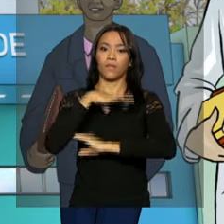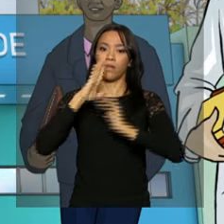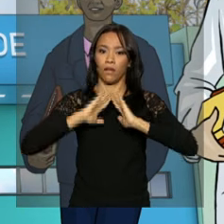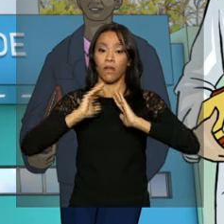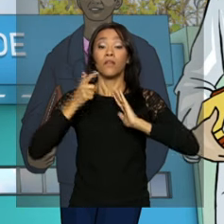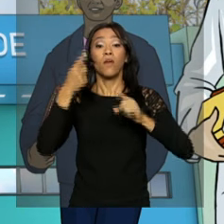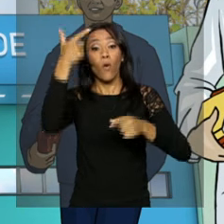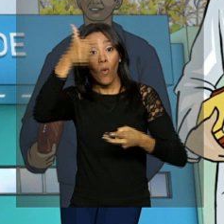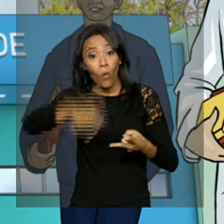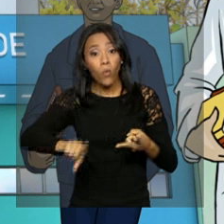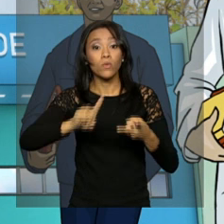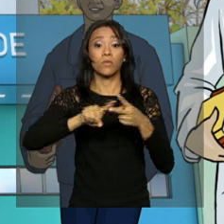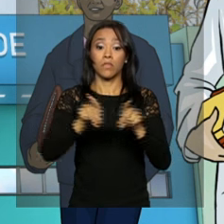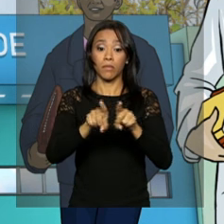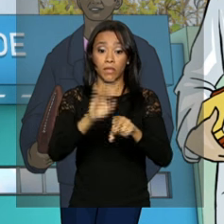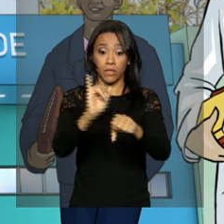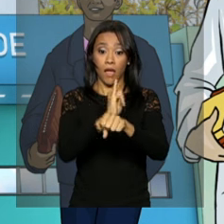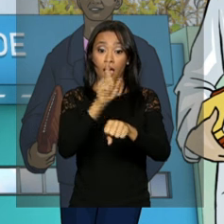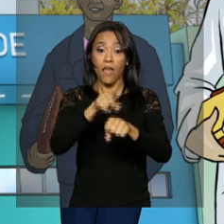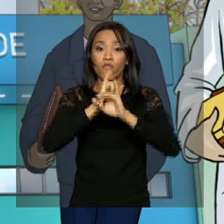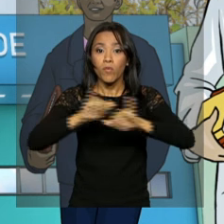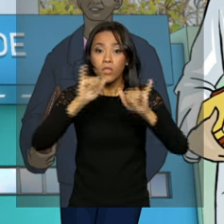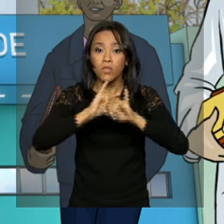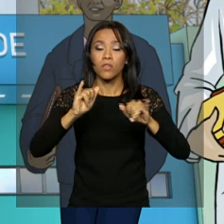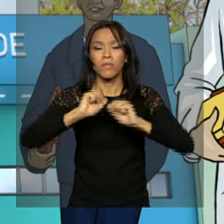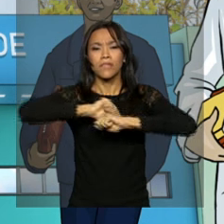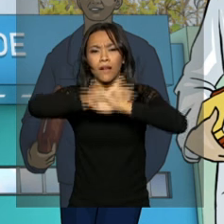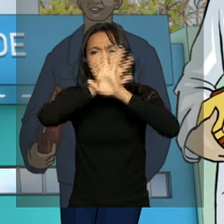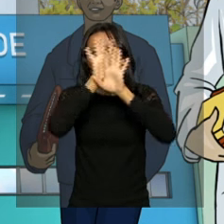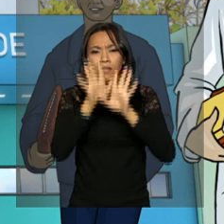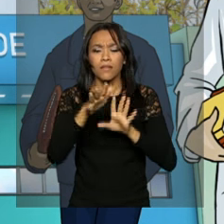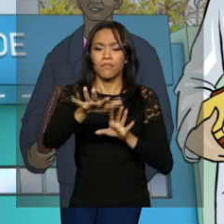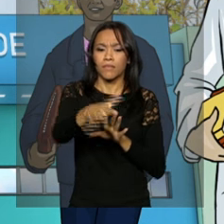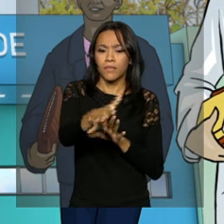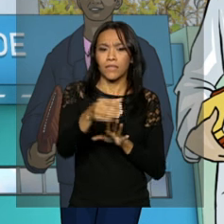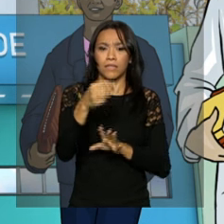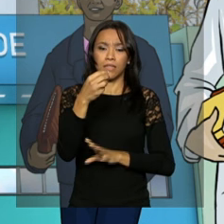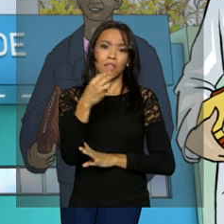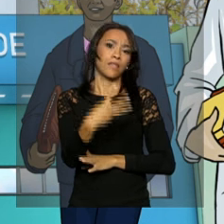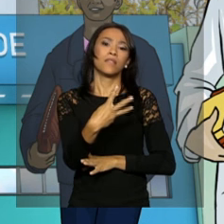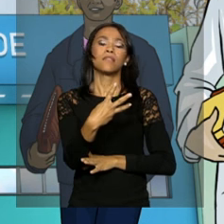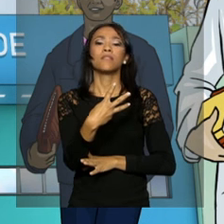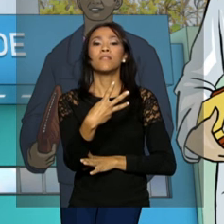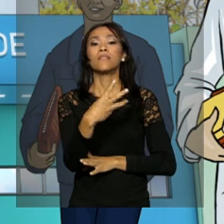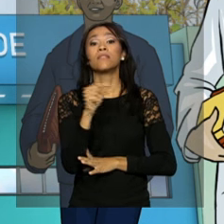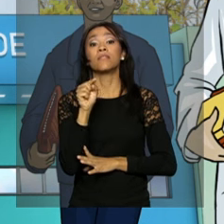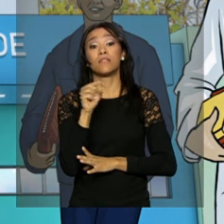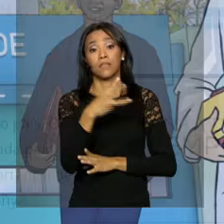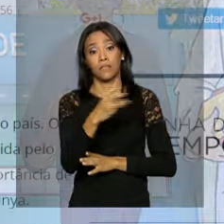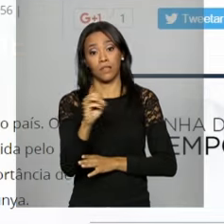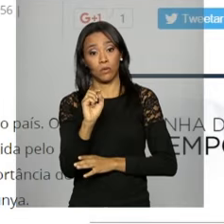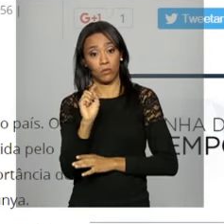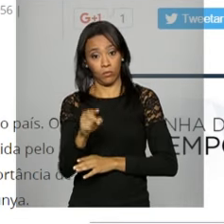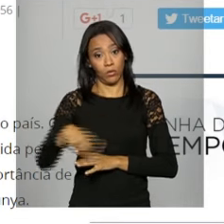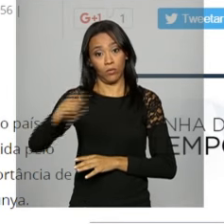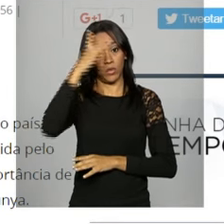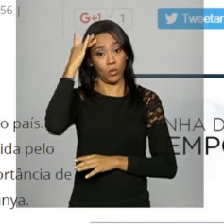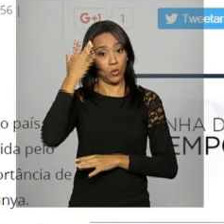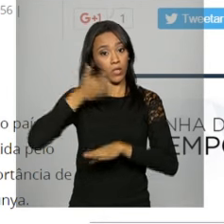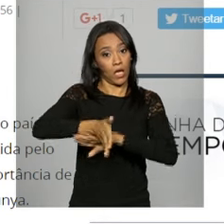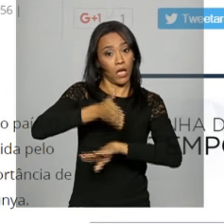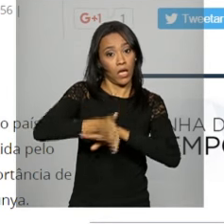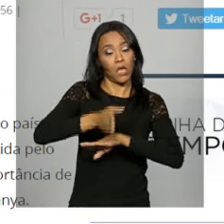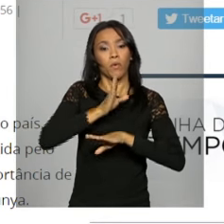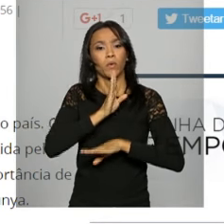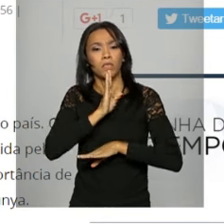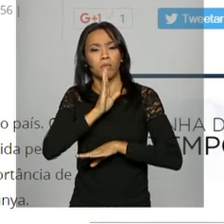de atualização disponível na internet. A expectativa é de que pelo menos 300 mil agentes se atualizem pela plataforma. Os